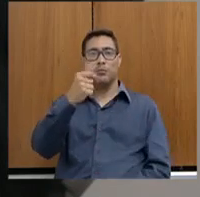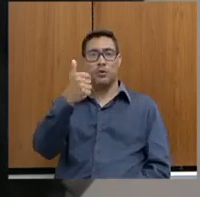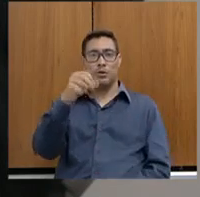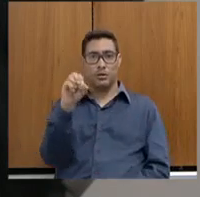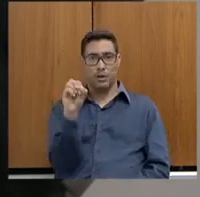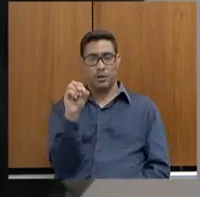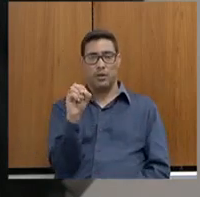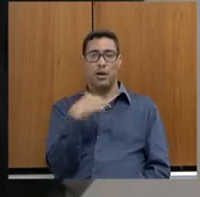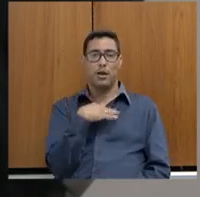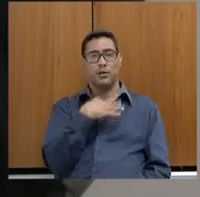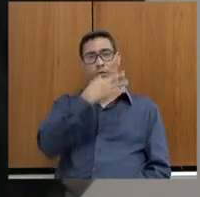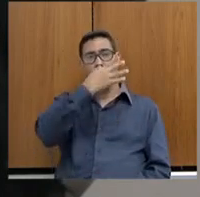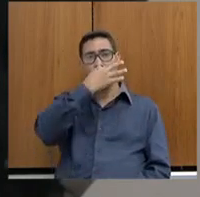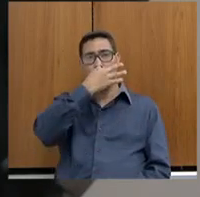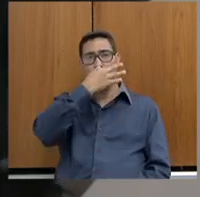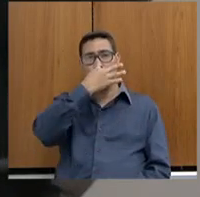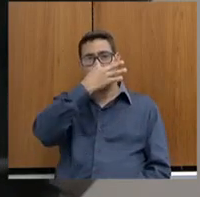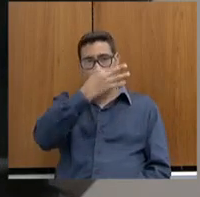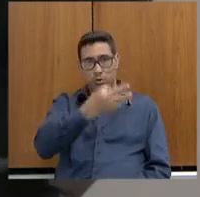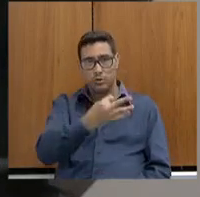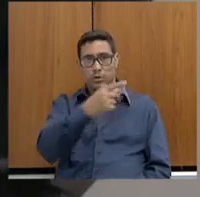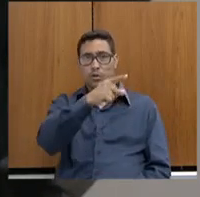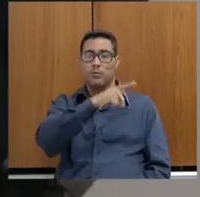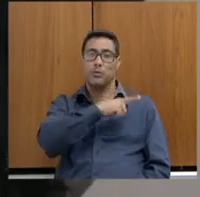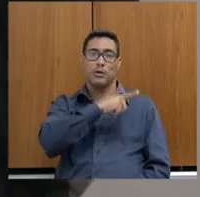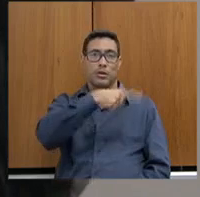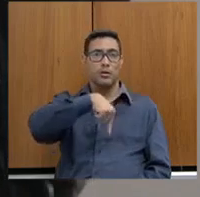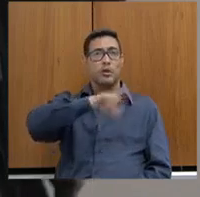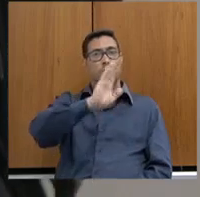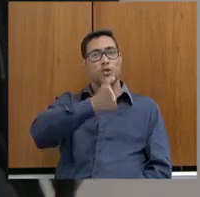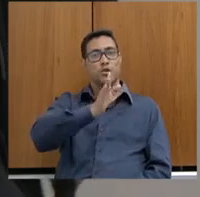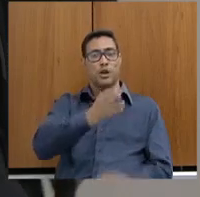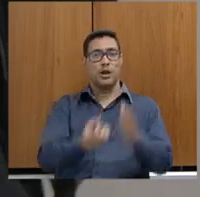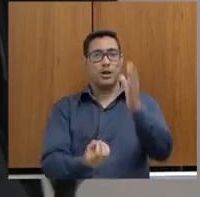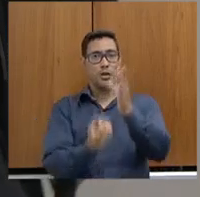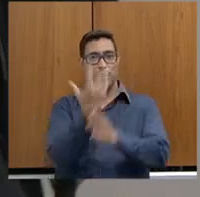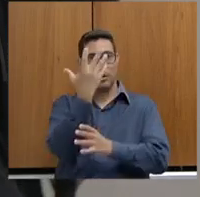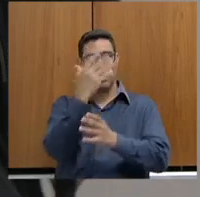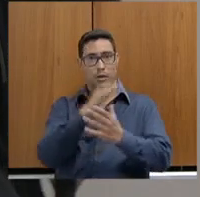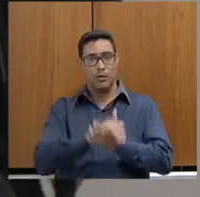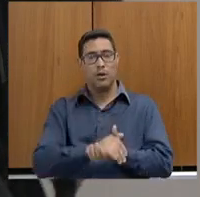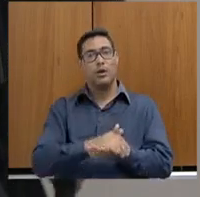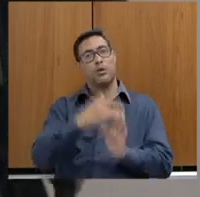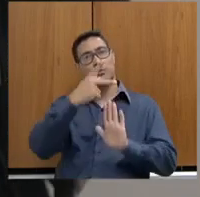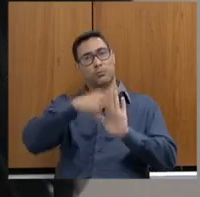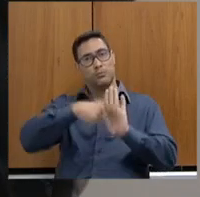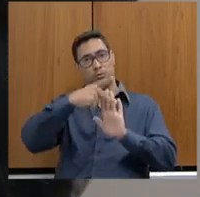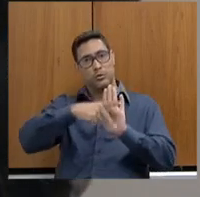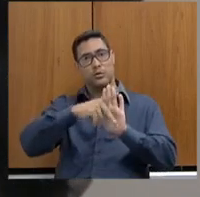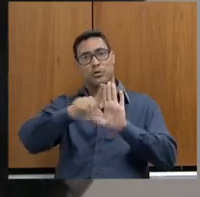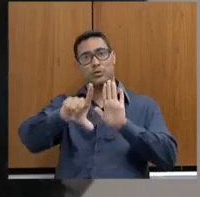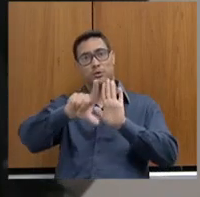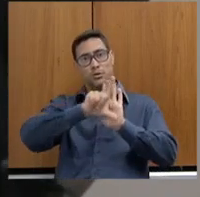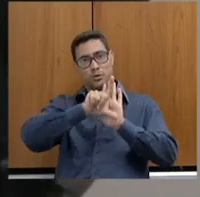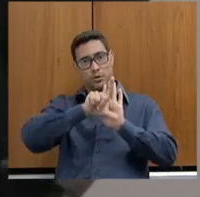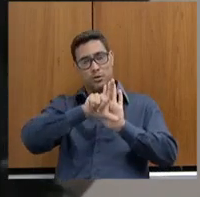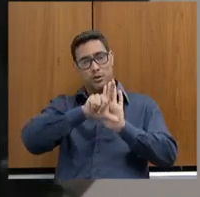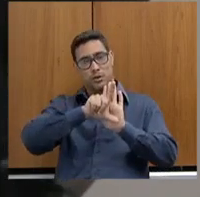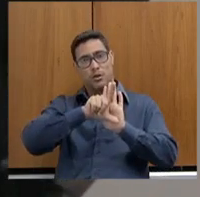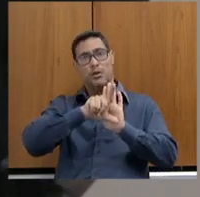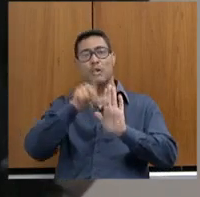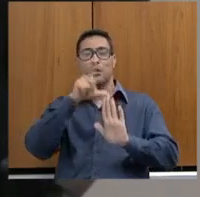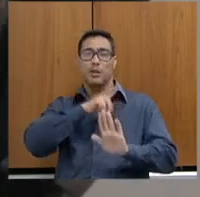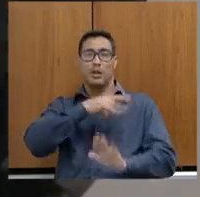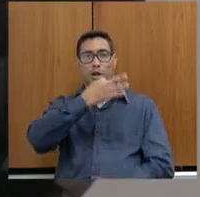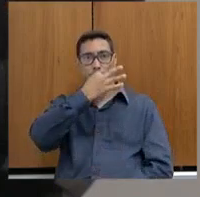A sugestão para que a consultoria já elabore um projeto de lei, que traga aqui a